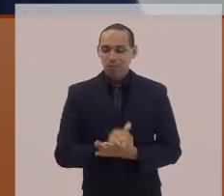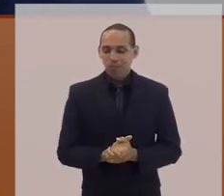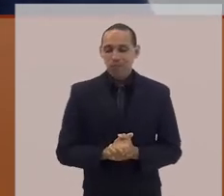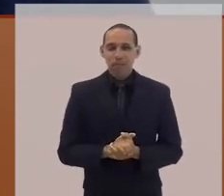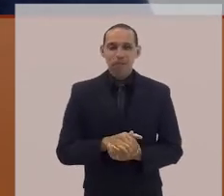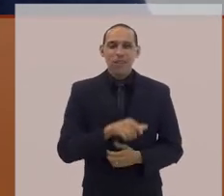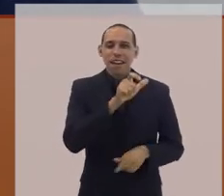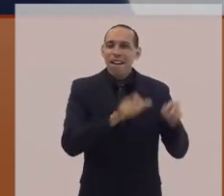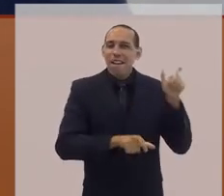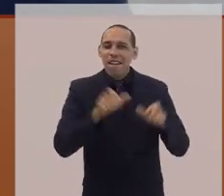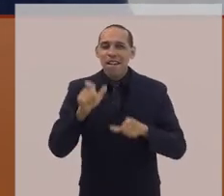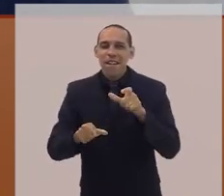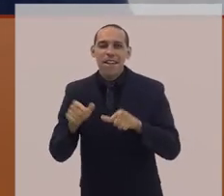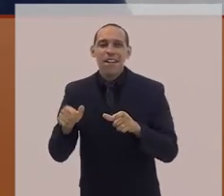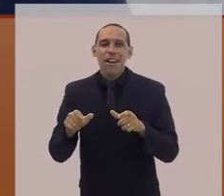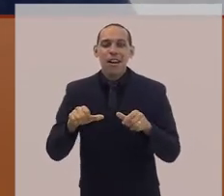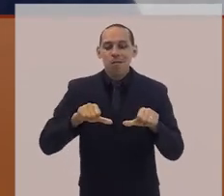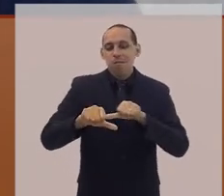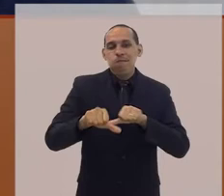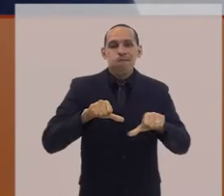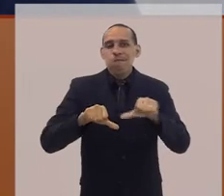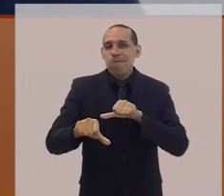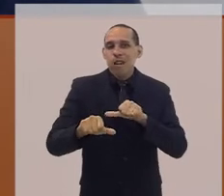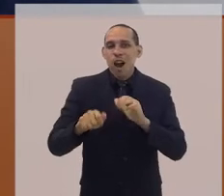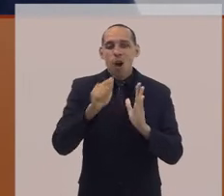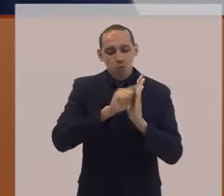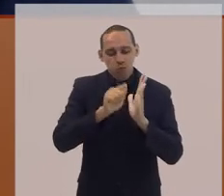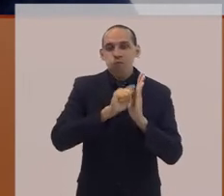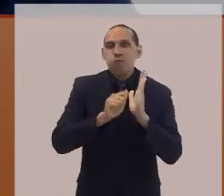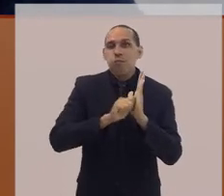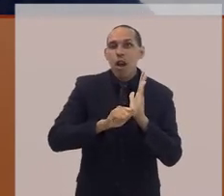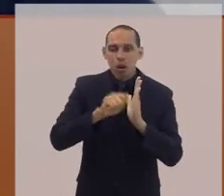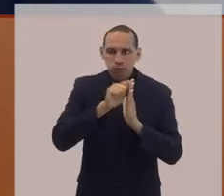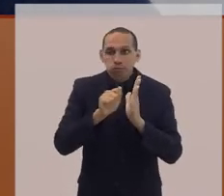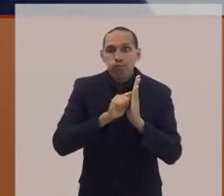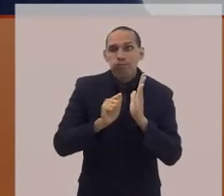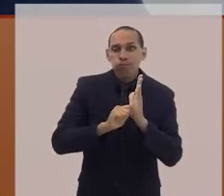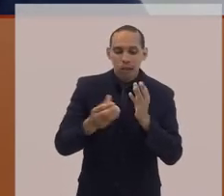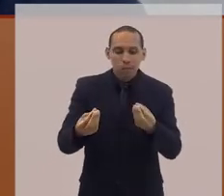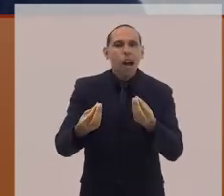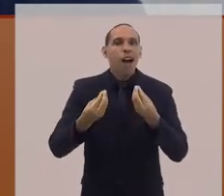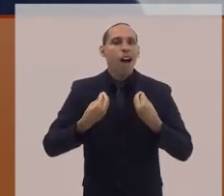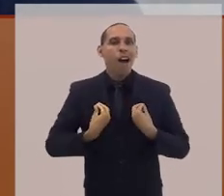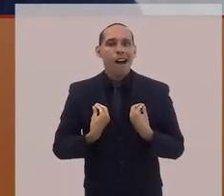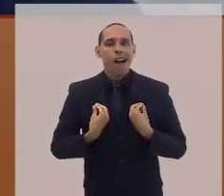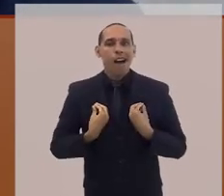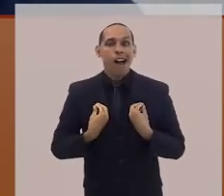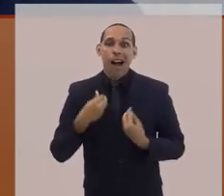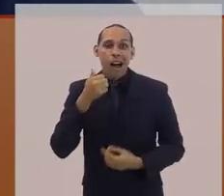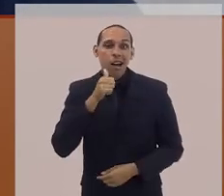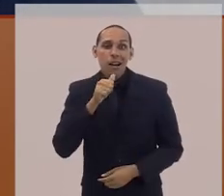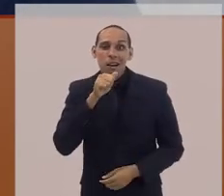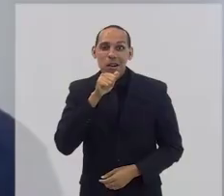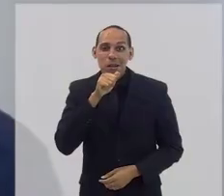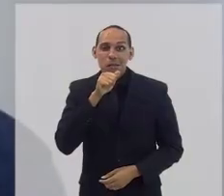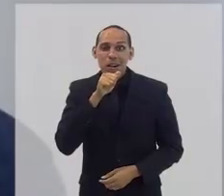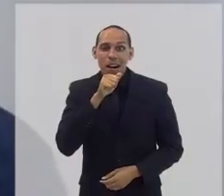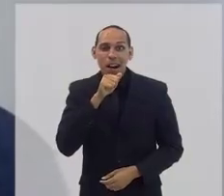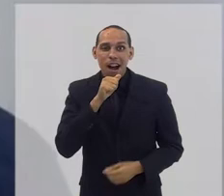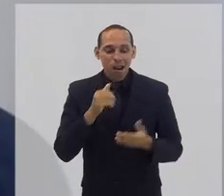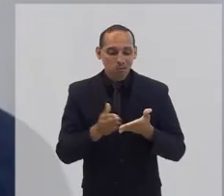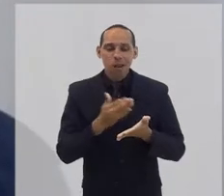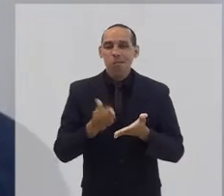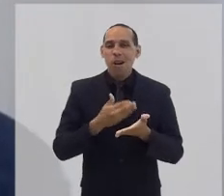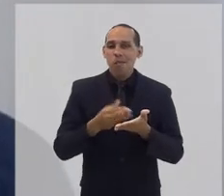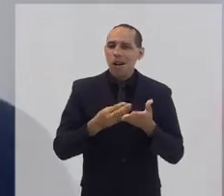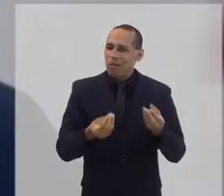quadro para mim. Então, minha mãe fez um caderno específico para mim, um caderno ampliado, eu usava hidropor para facilitar